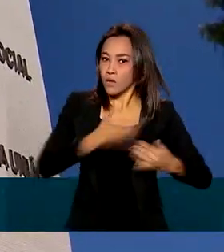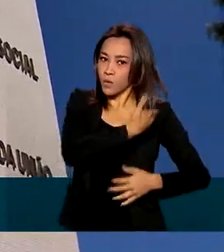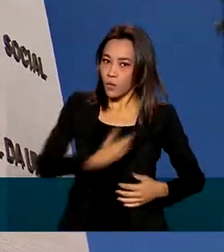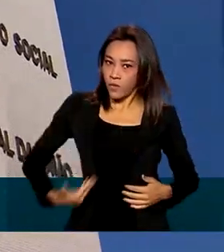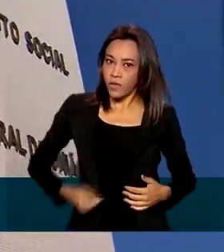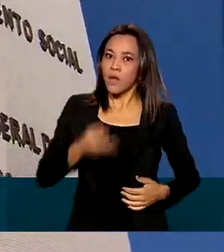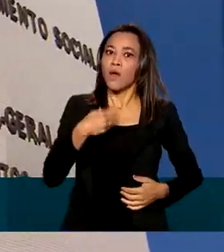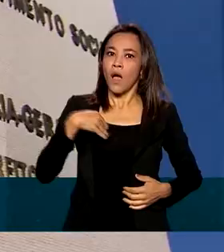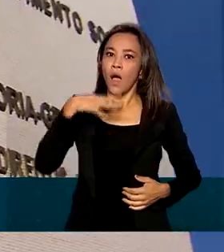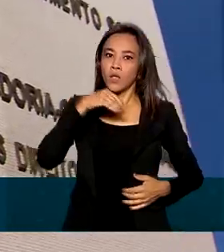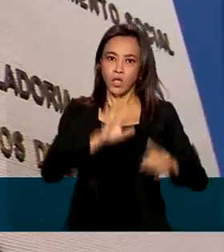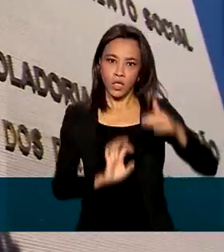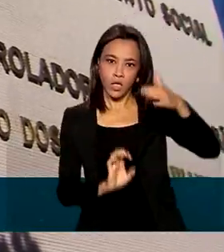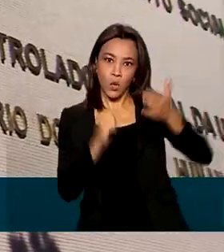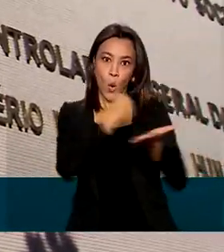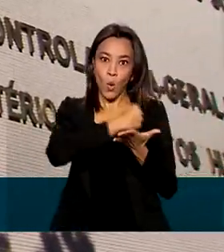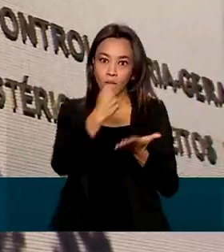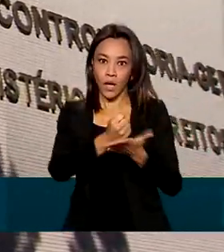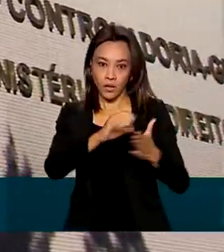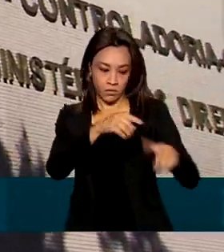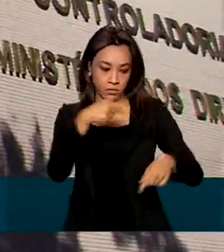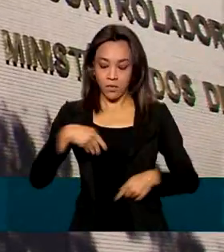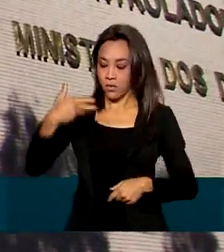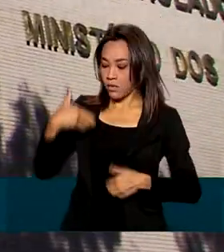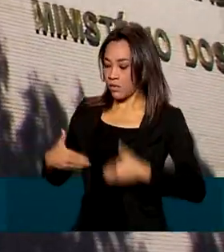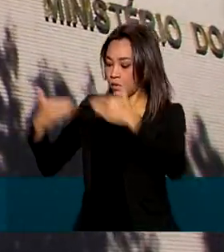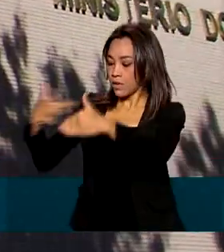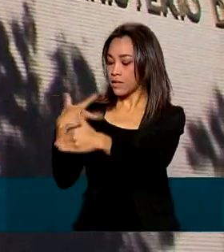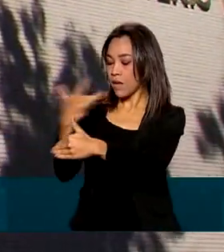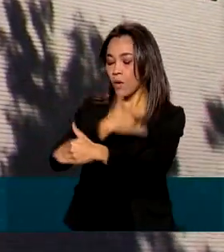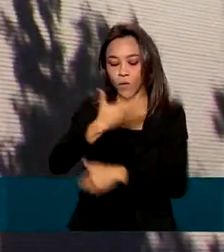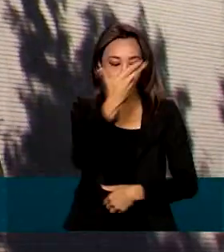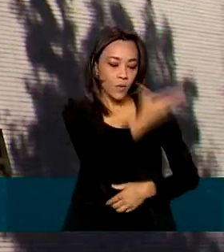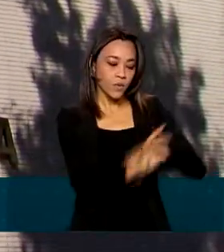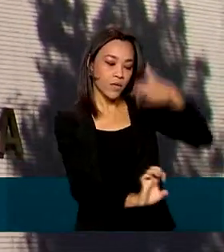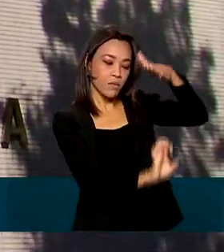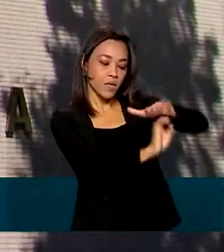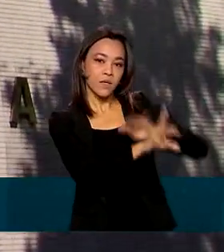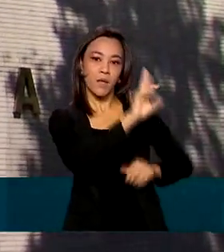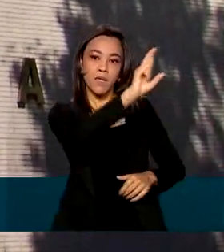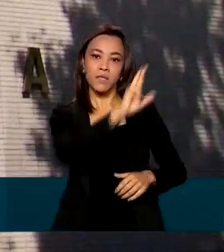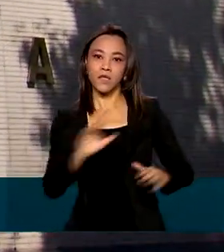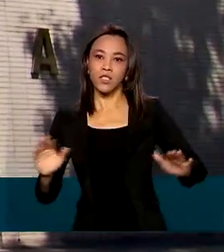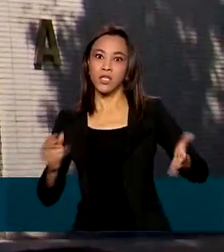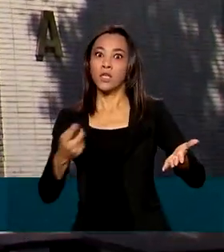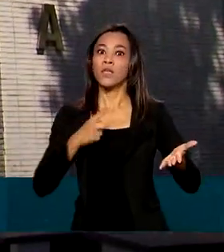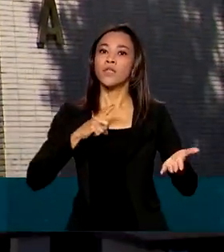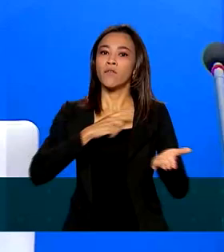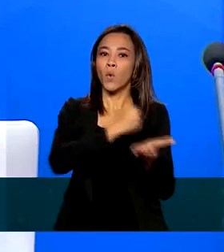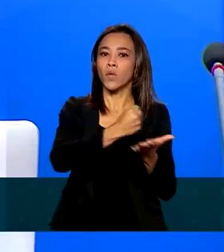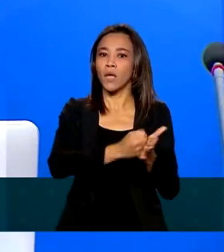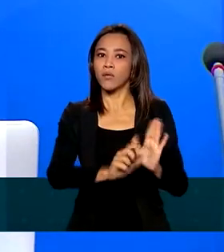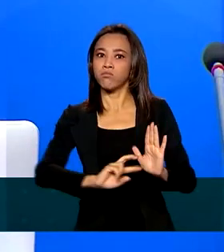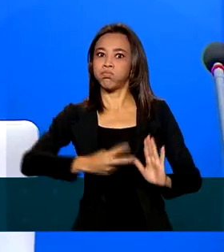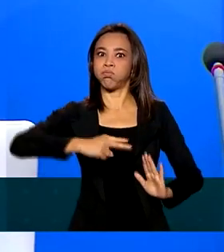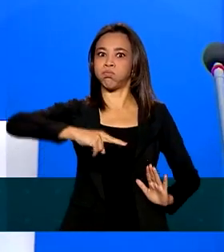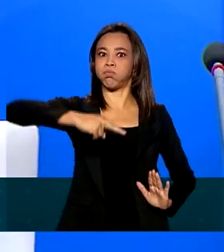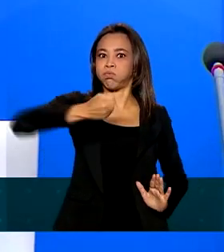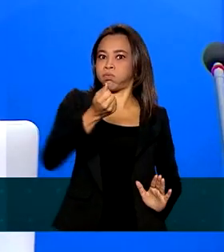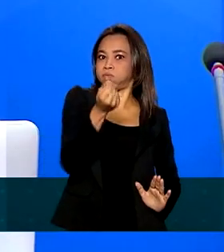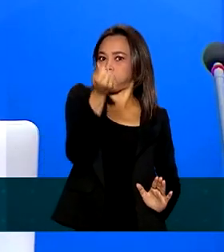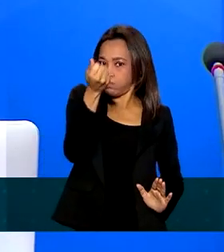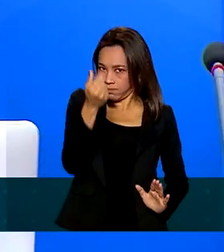superfaturamento no contrato entre o Ministério da Saúde e a representante da vacina indiana Covaxin. A empresa